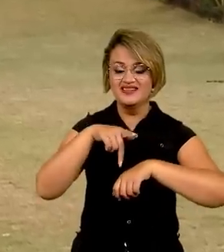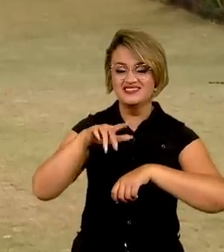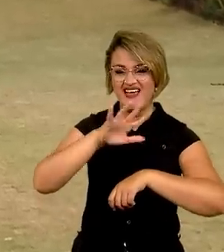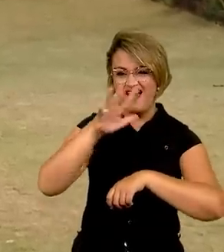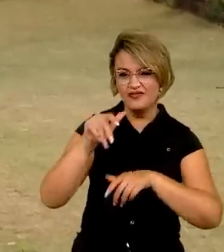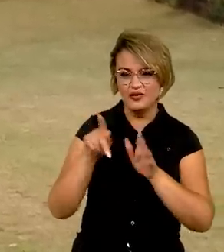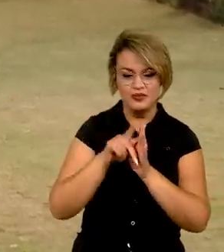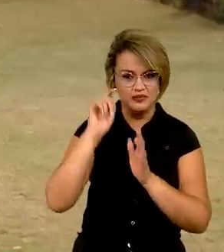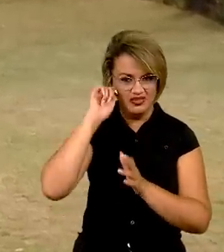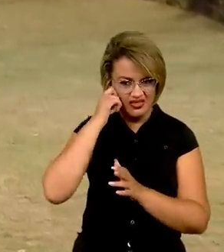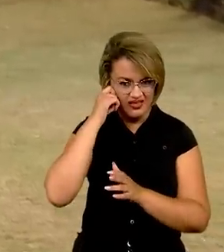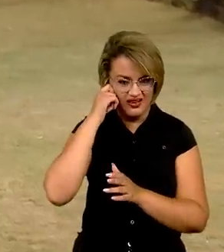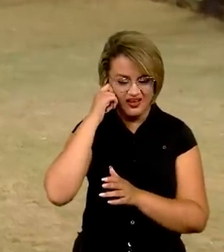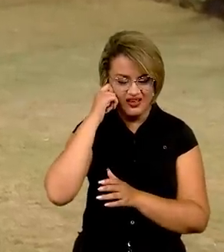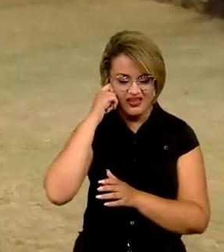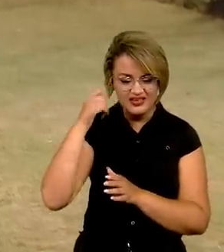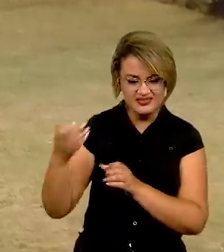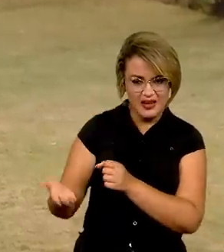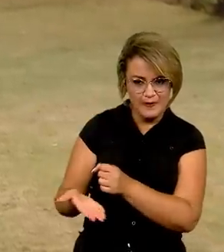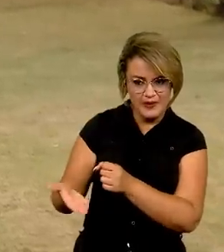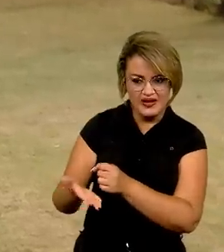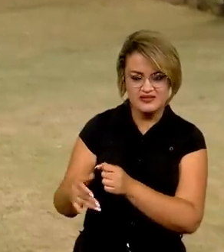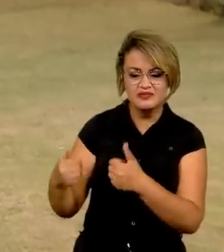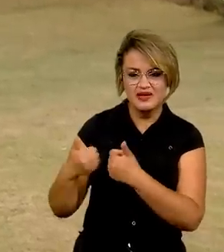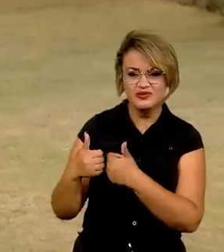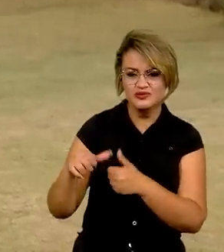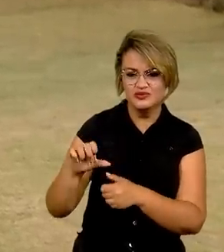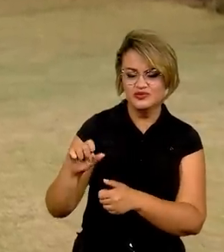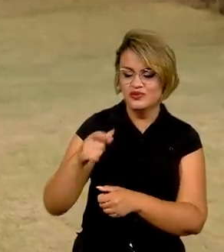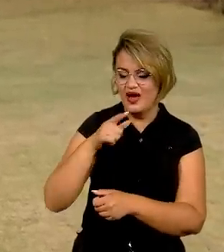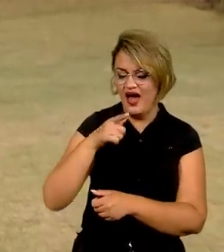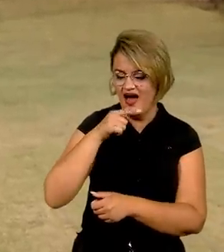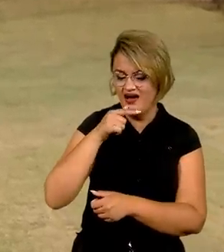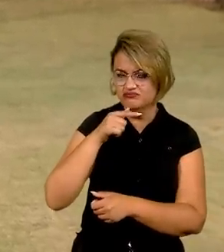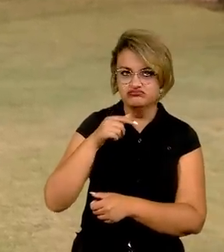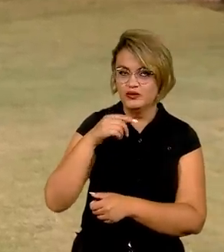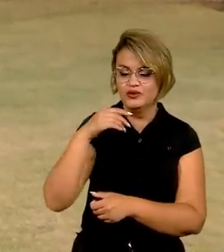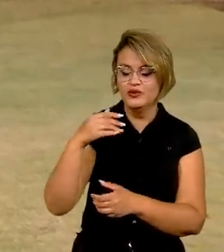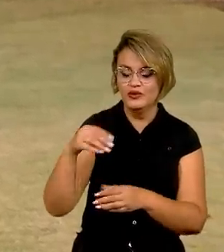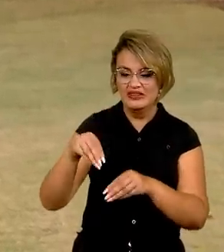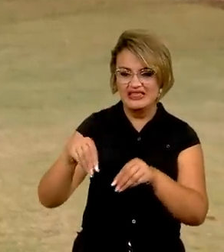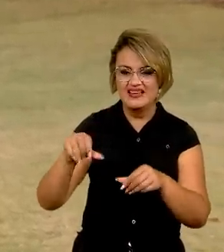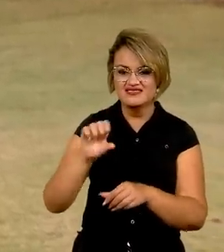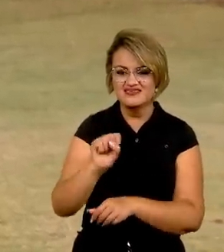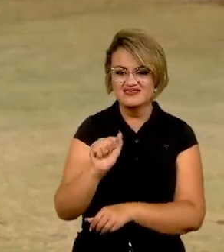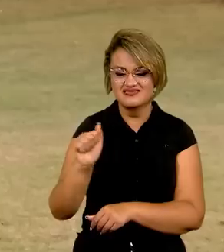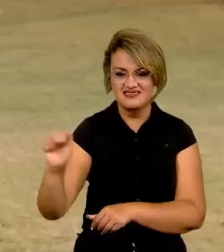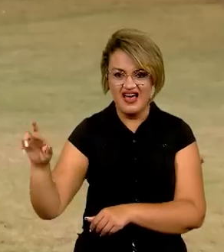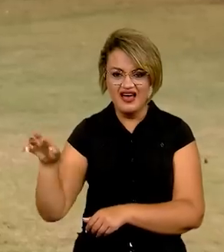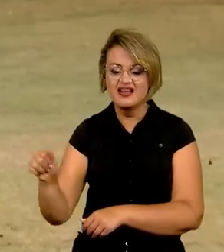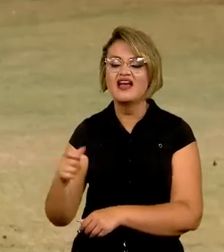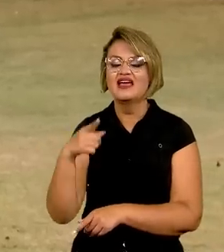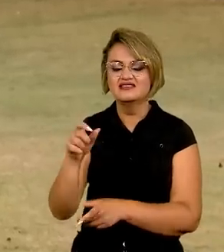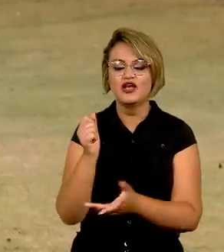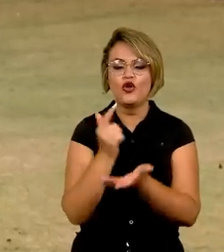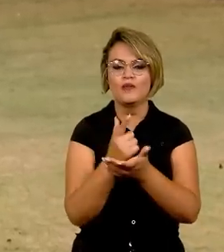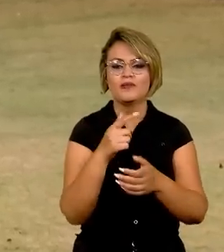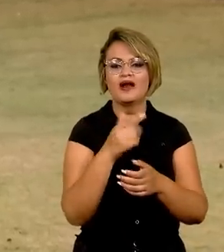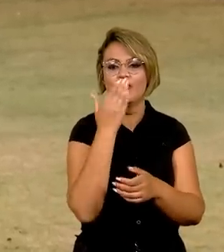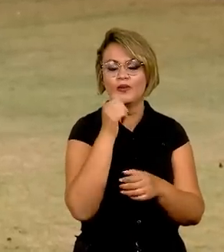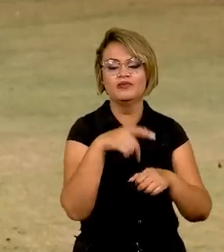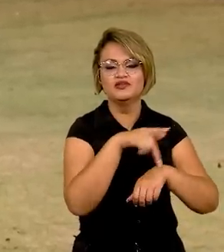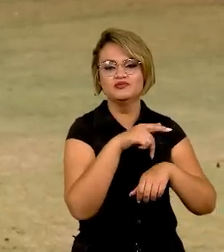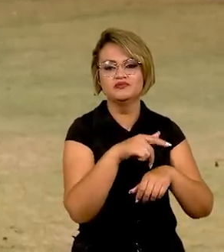Negra, os países que ficam abaixo do deserto do Saara, 35 têm que importar comida. A